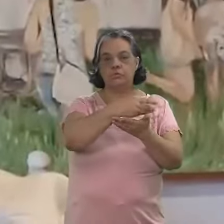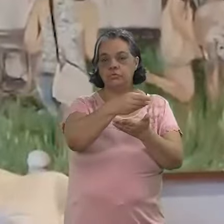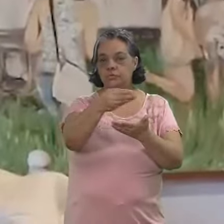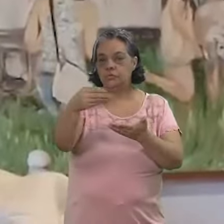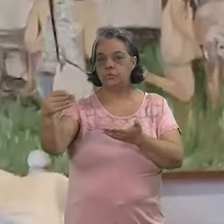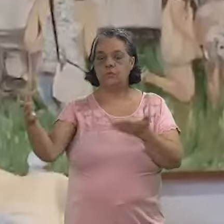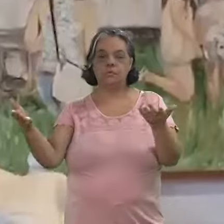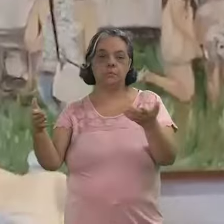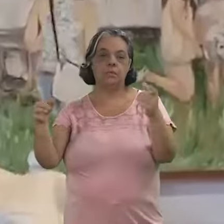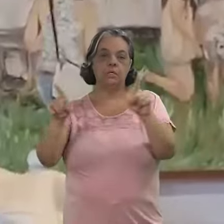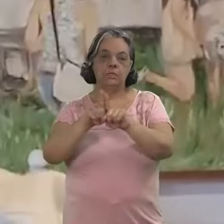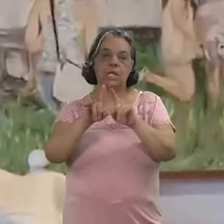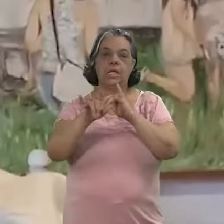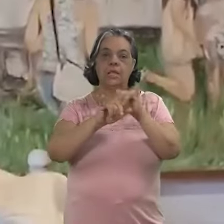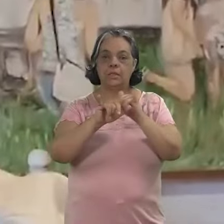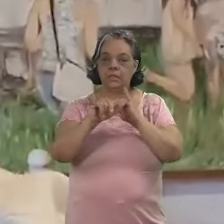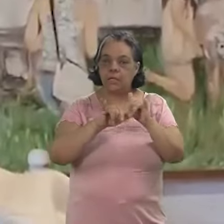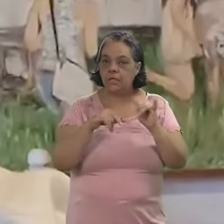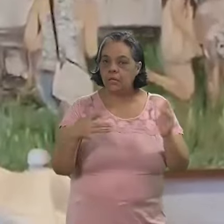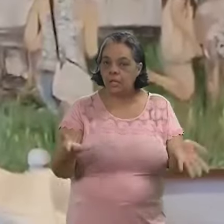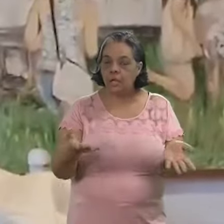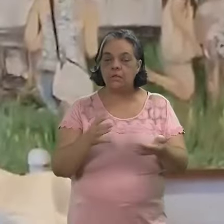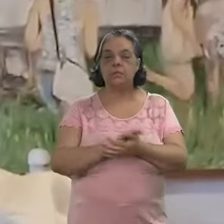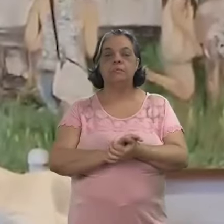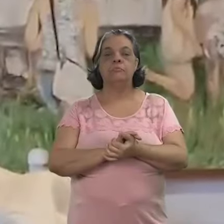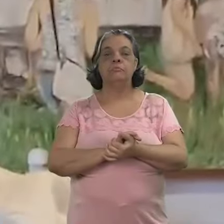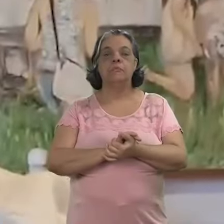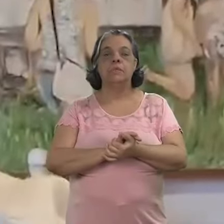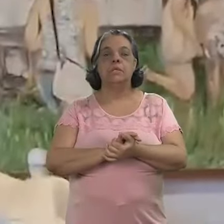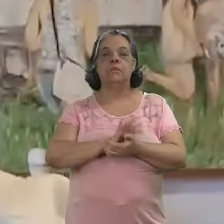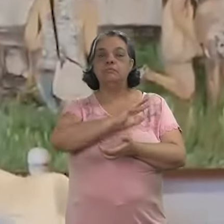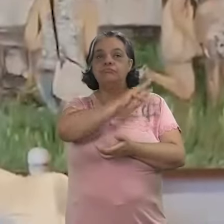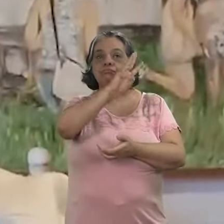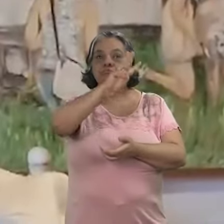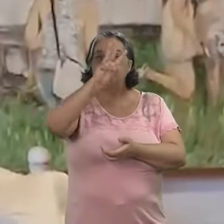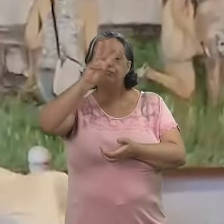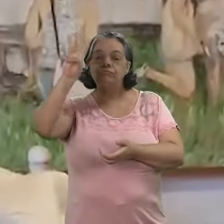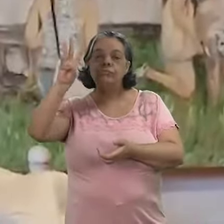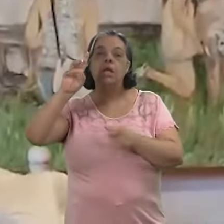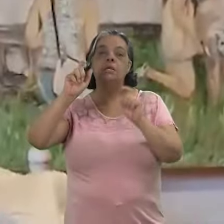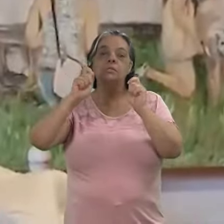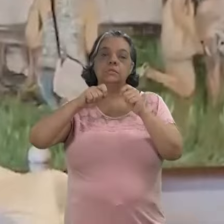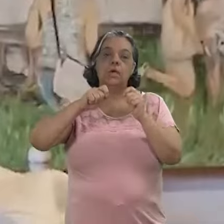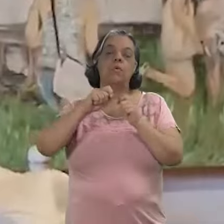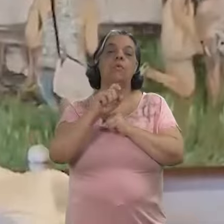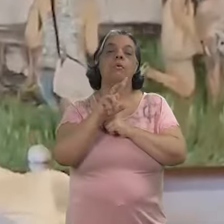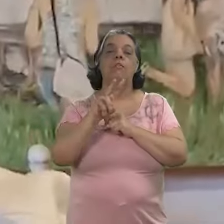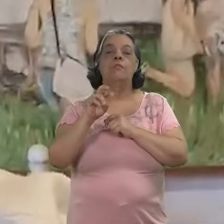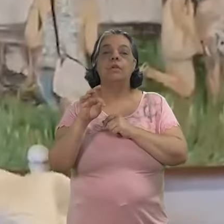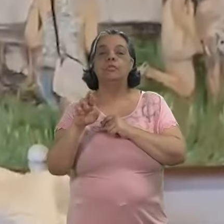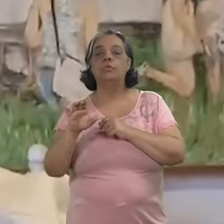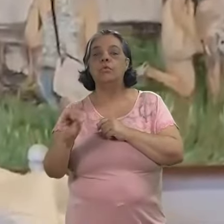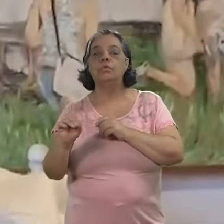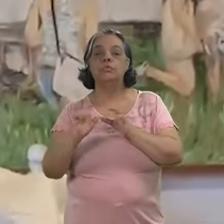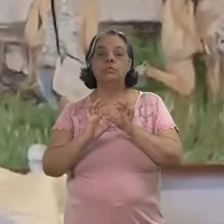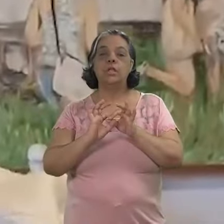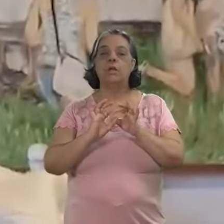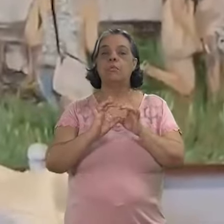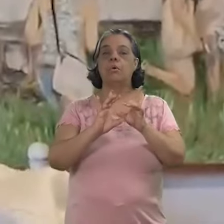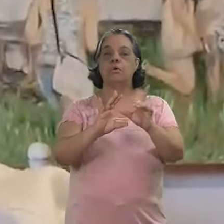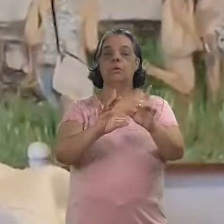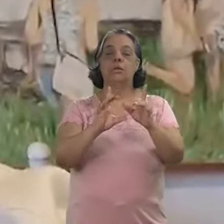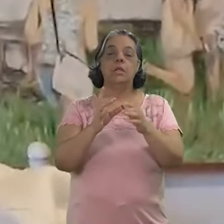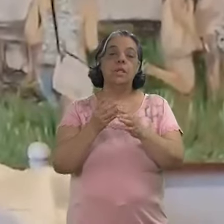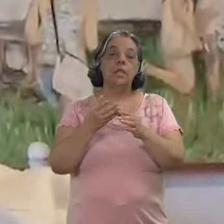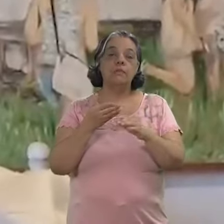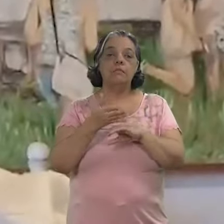distribuição, já que agora a gente tem a internet, tem as plataformas de streaming e tudo isso são vetores que democratizam e